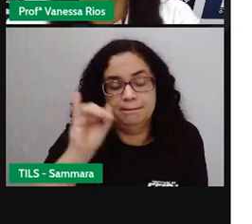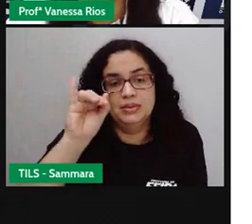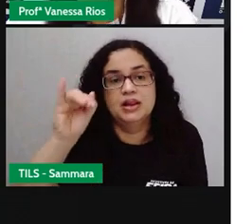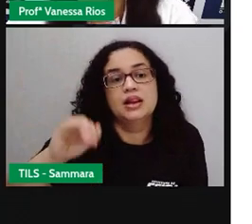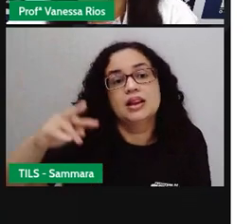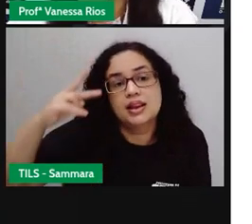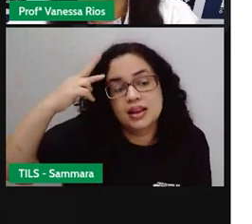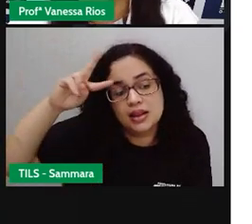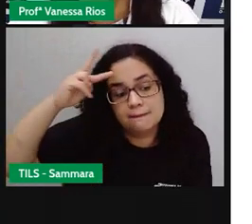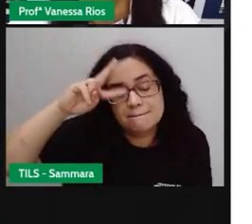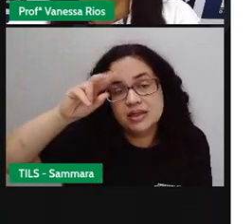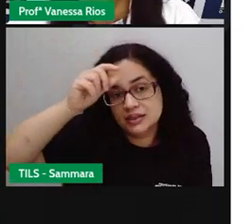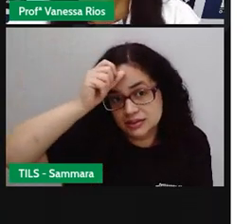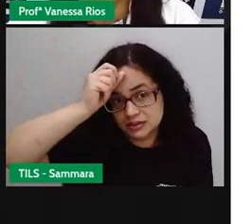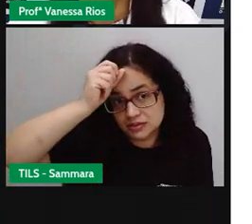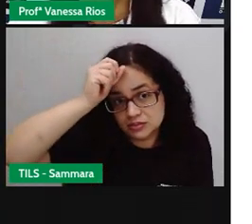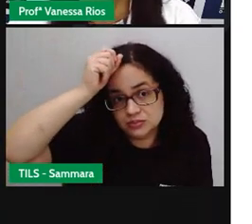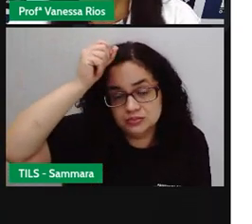ressaltar essa ideia.